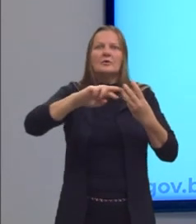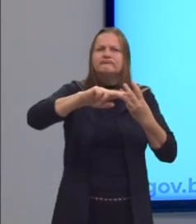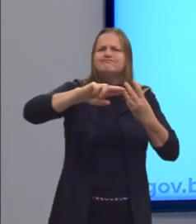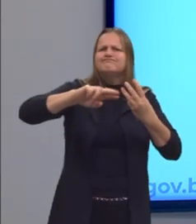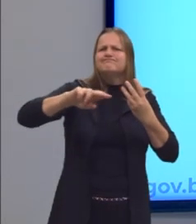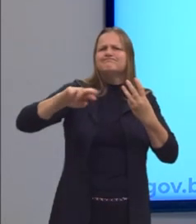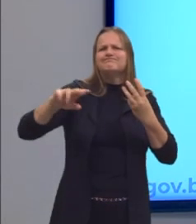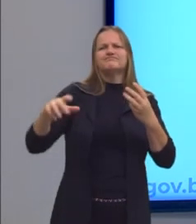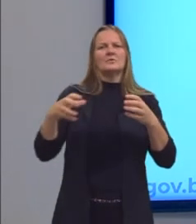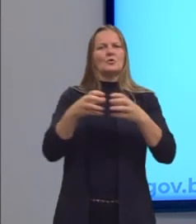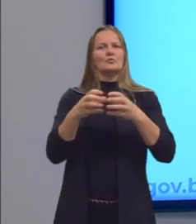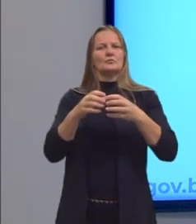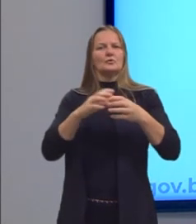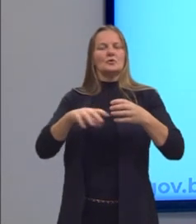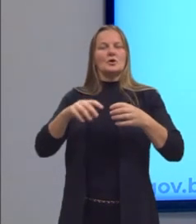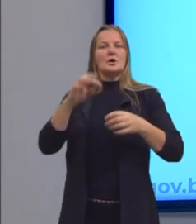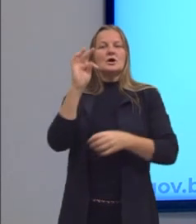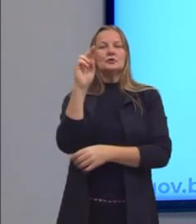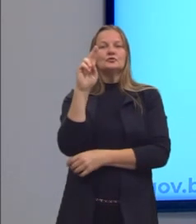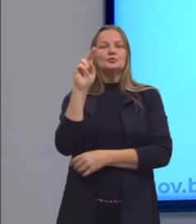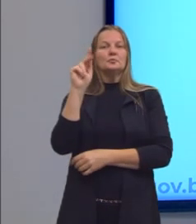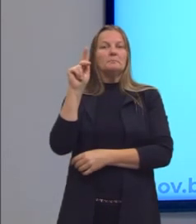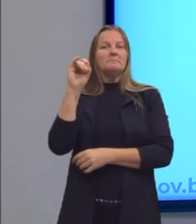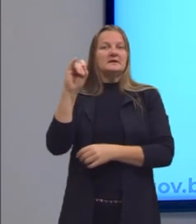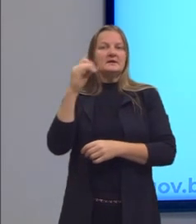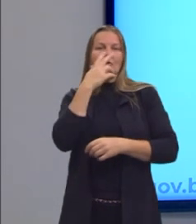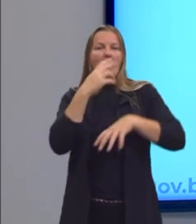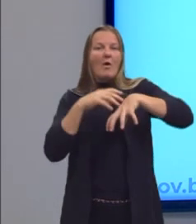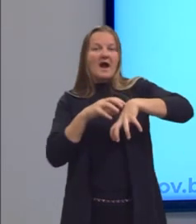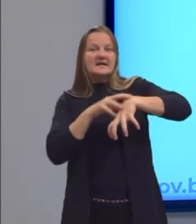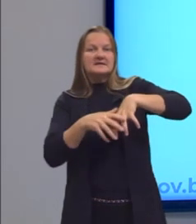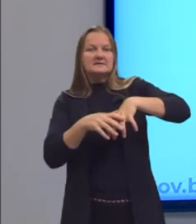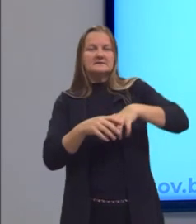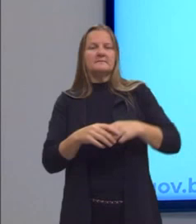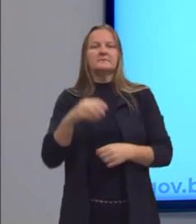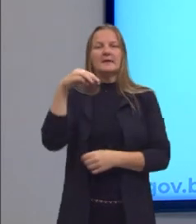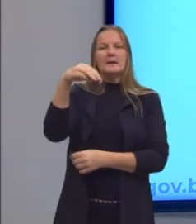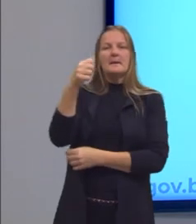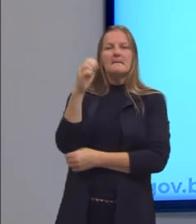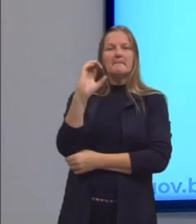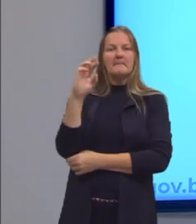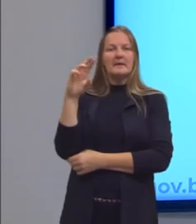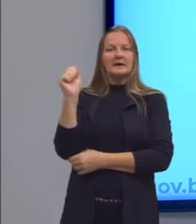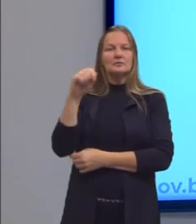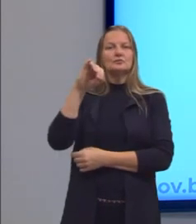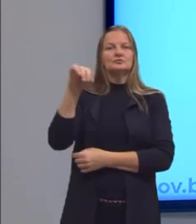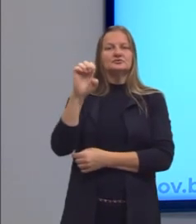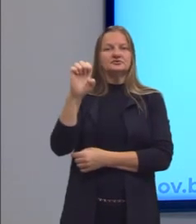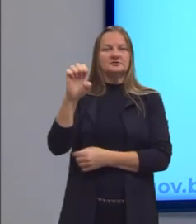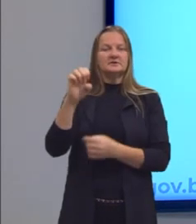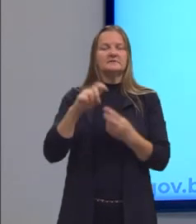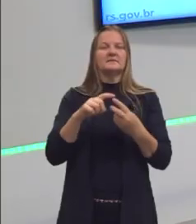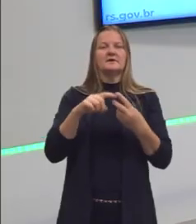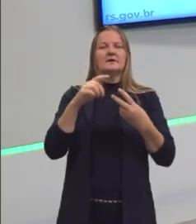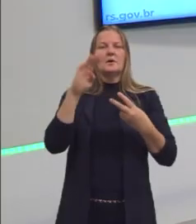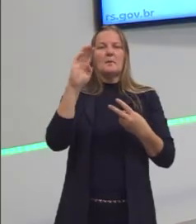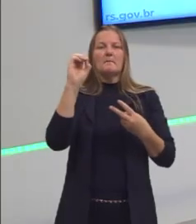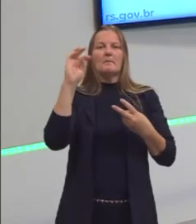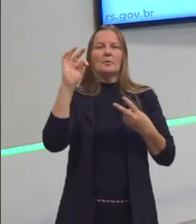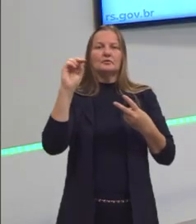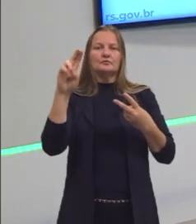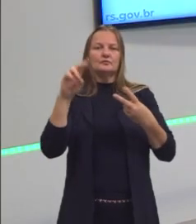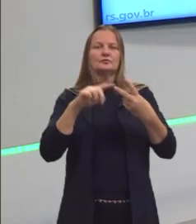grande grupo que a gente chama de tupi. O macro-g vai ter os botocudos, os